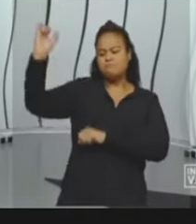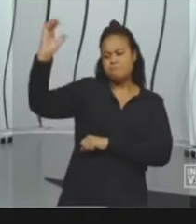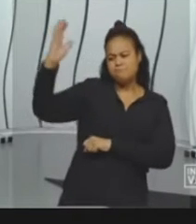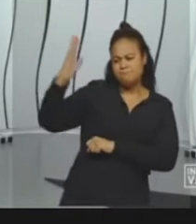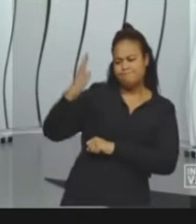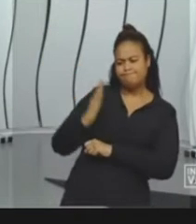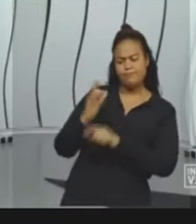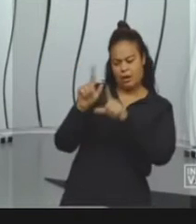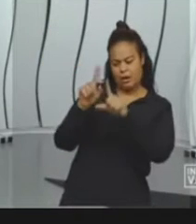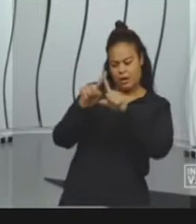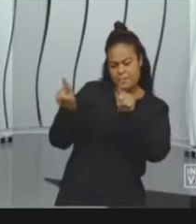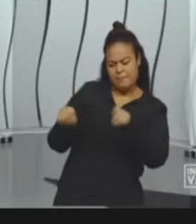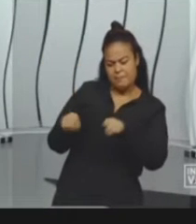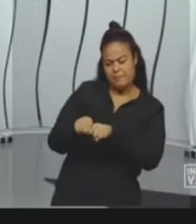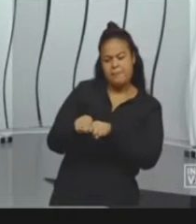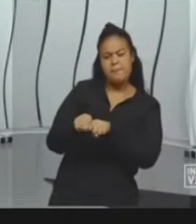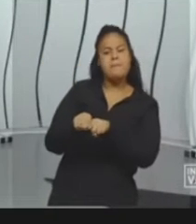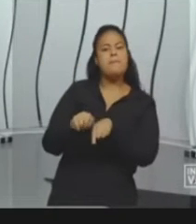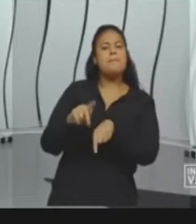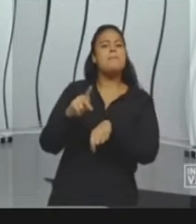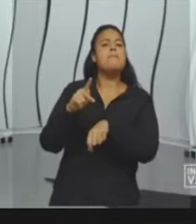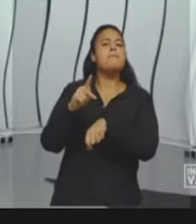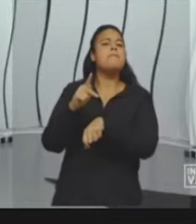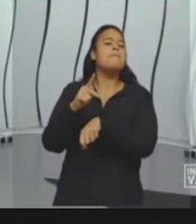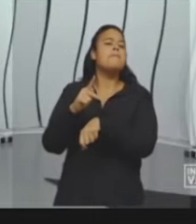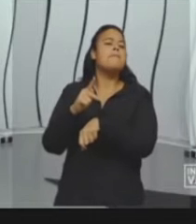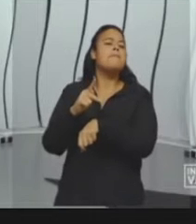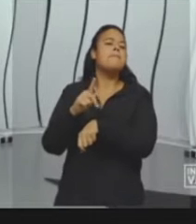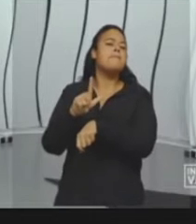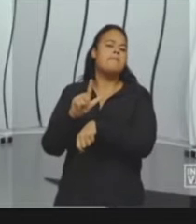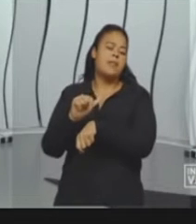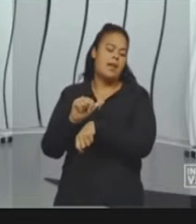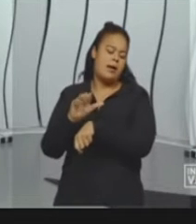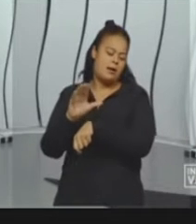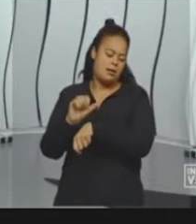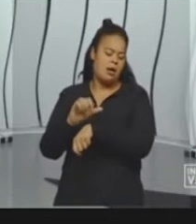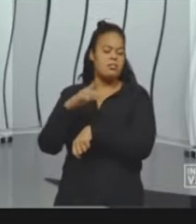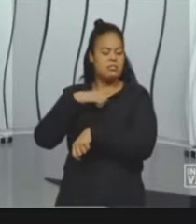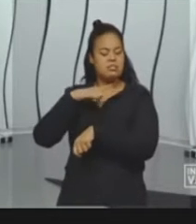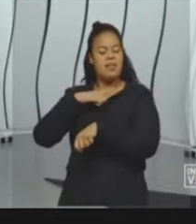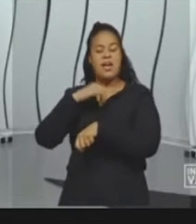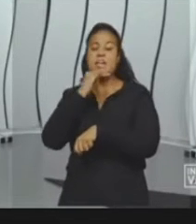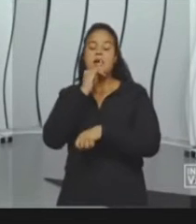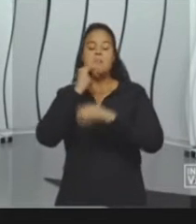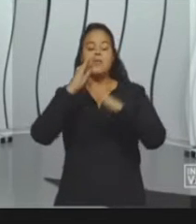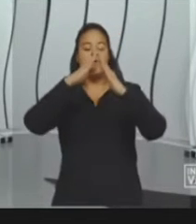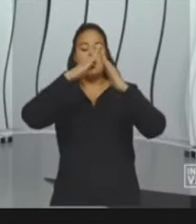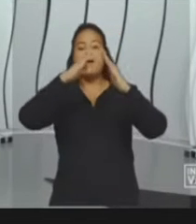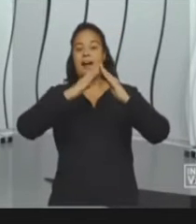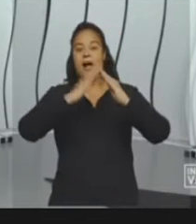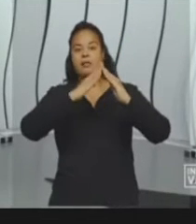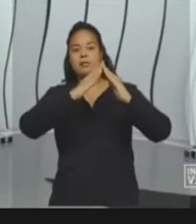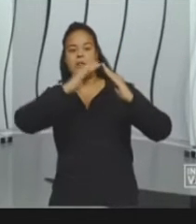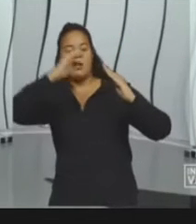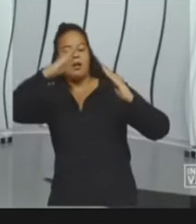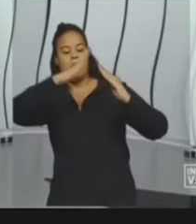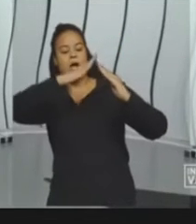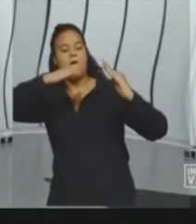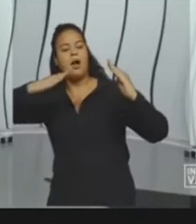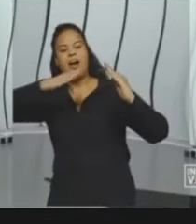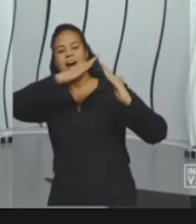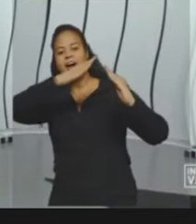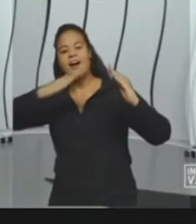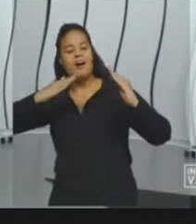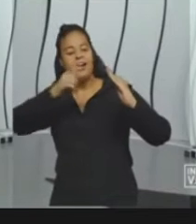Nós podemos ver algumas placas também em cima de algumas casas que já utilizam aí energia solar. Aqui nessa